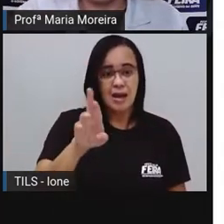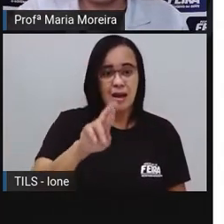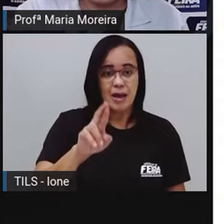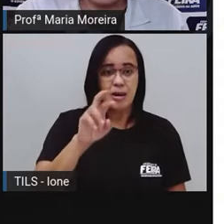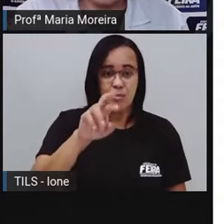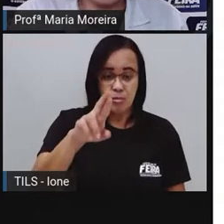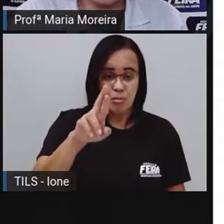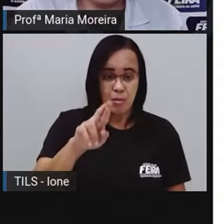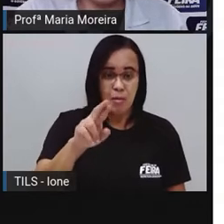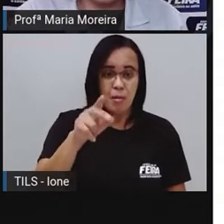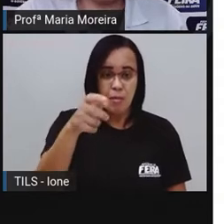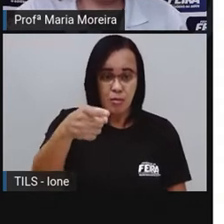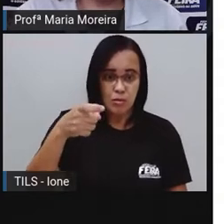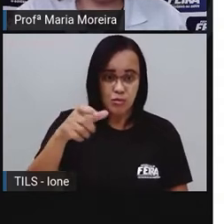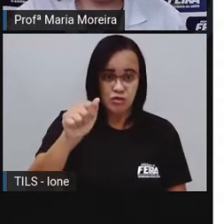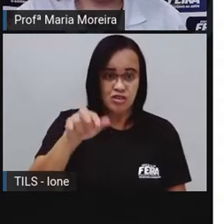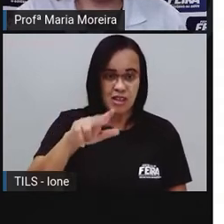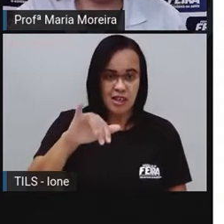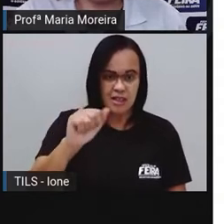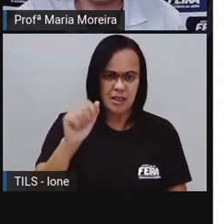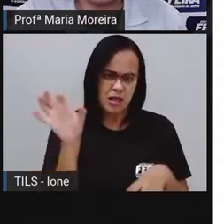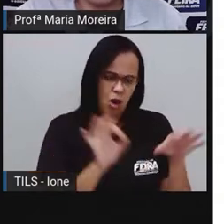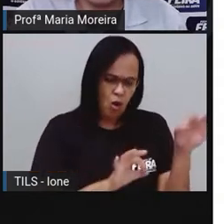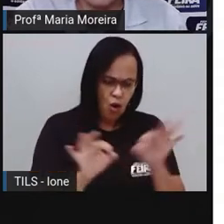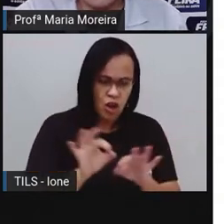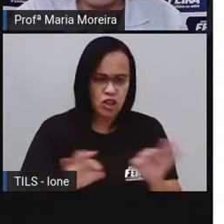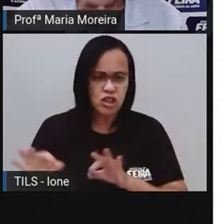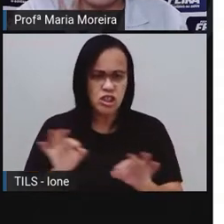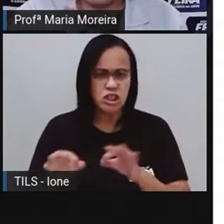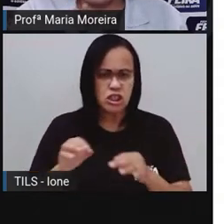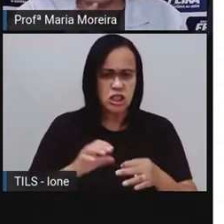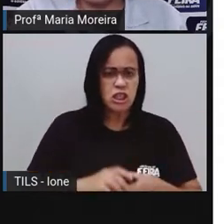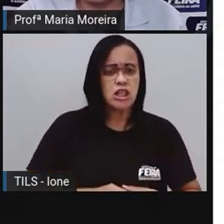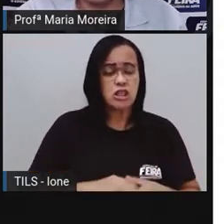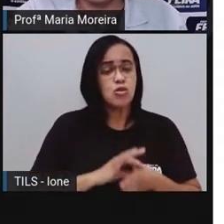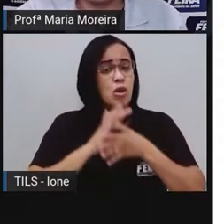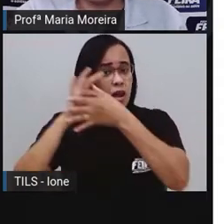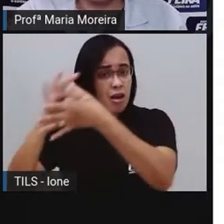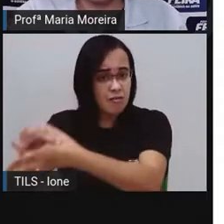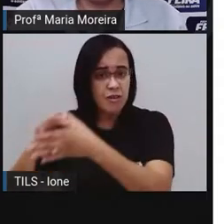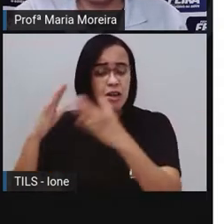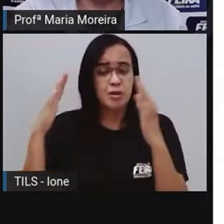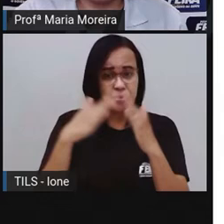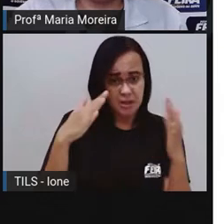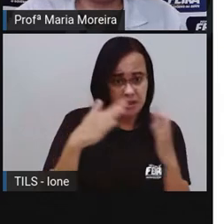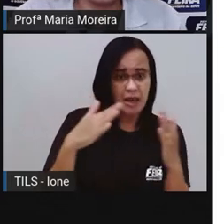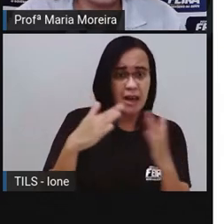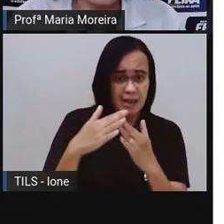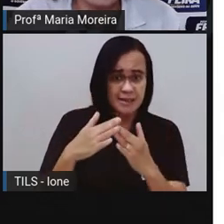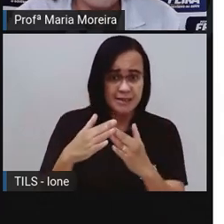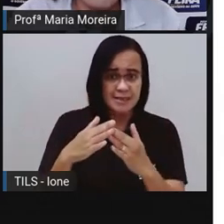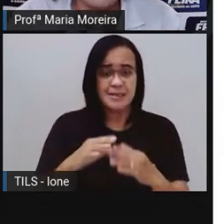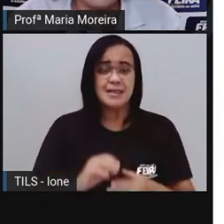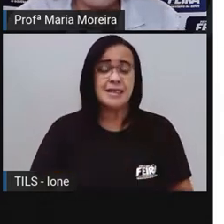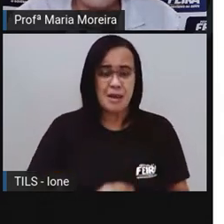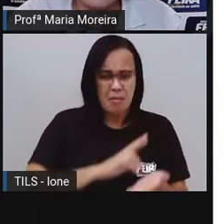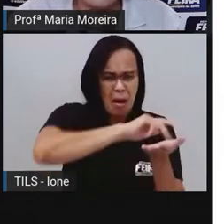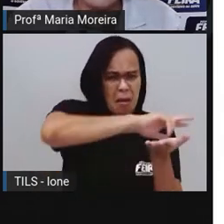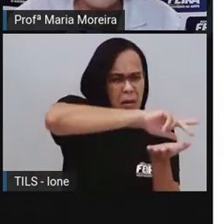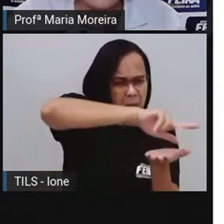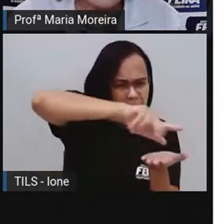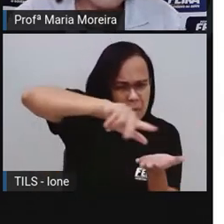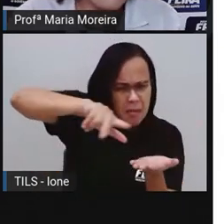covil. Organizamos sabás de bruxa. Abajures de luz sinistra deixam seu covil mais